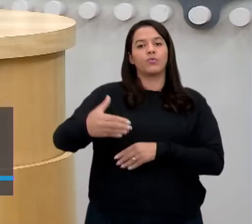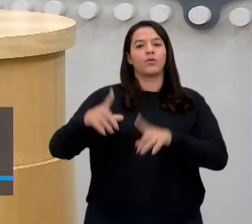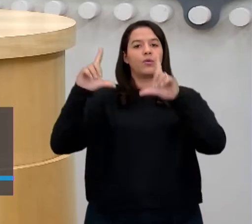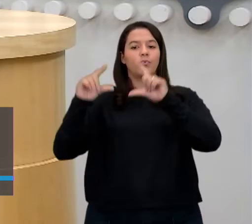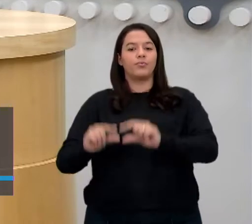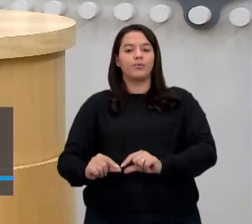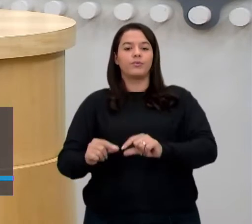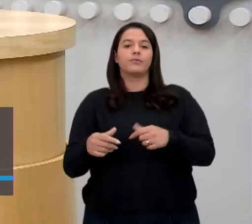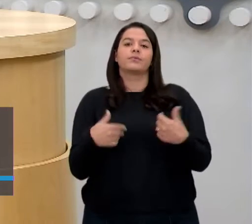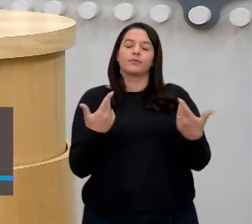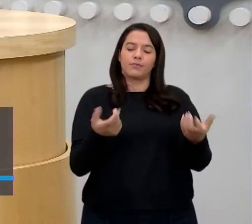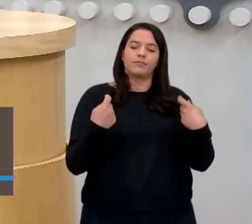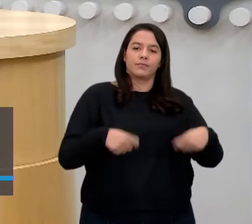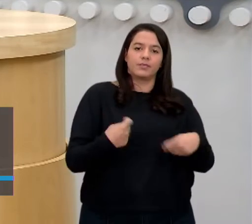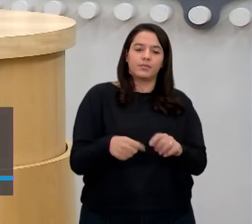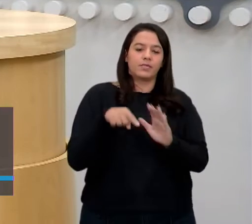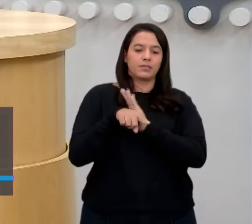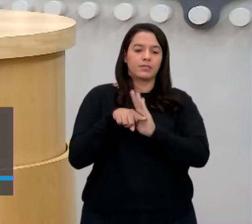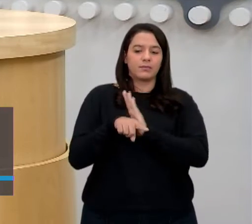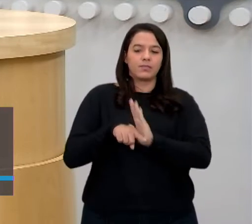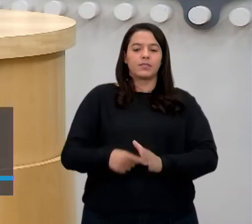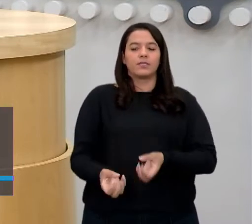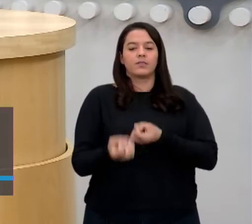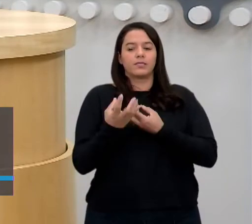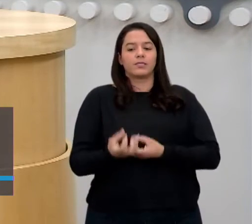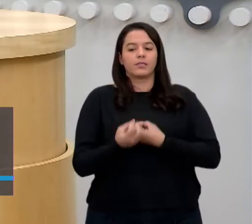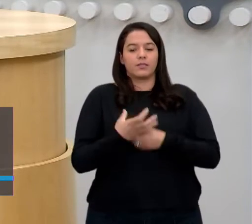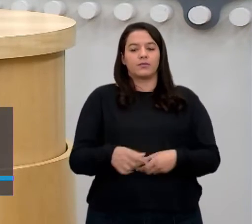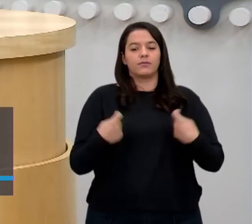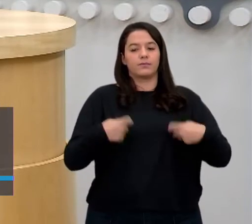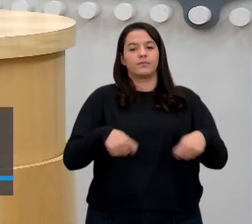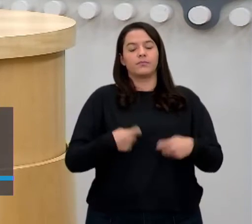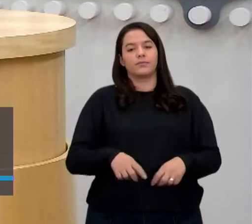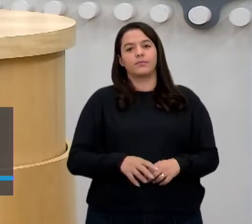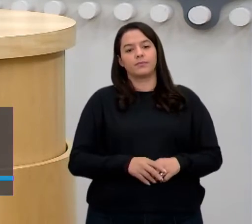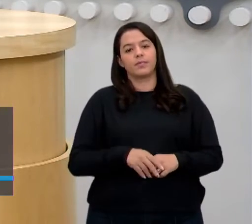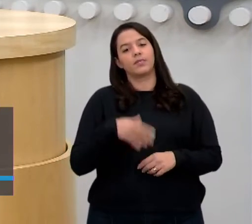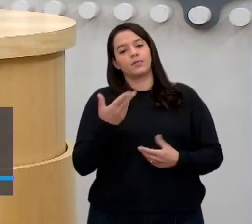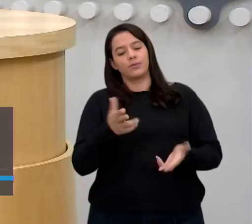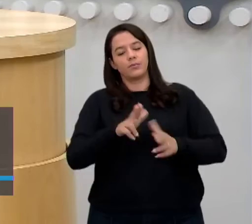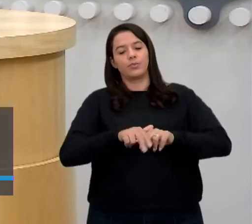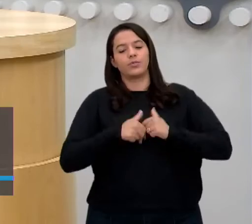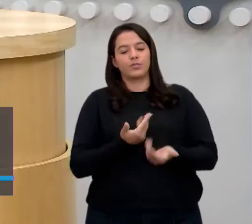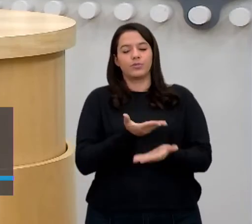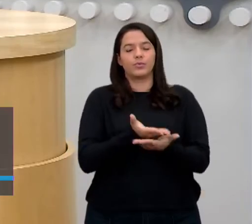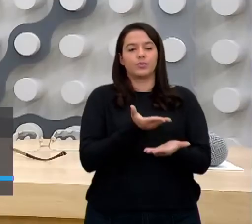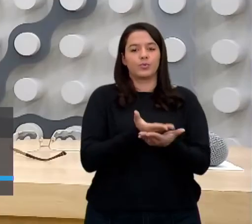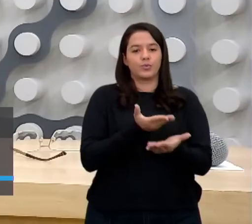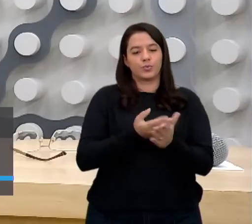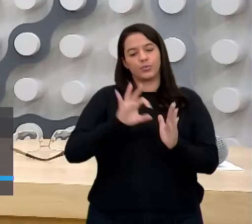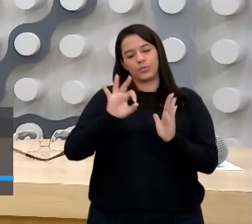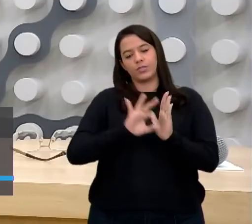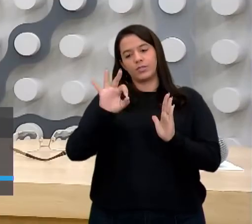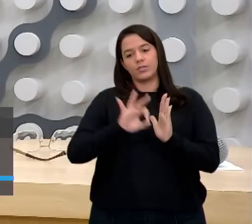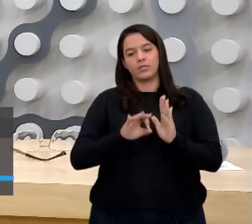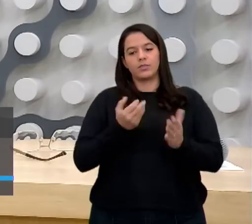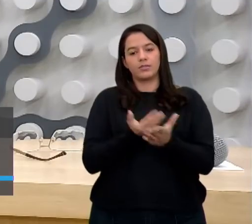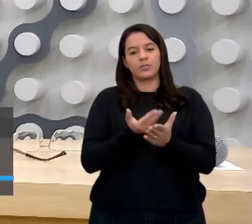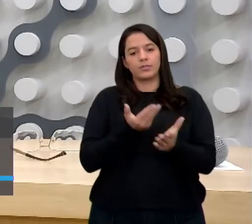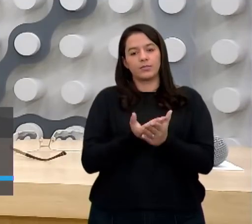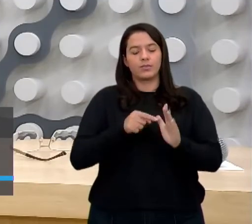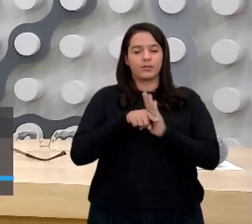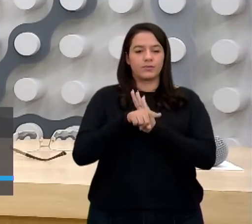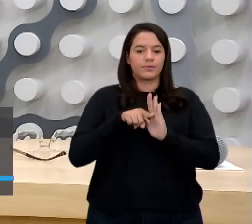de dados. Não tem outra maneira de você estar relacionando. Por isso, a importância do estudo, da estatística, que vocês estudam